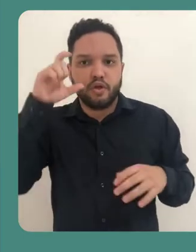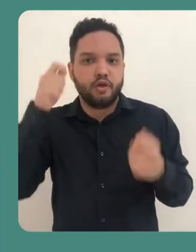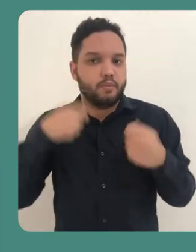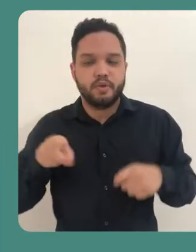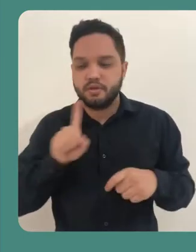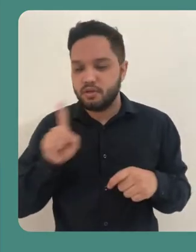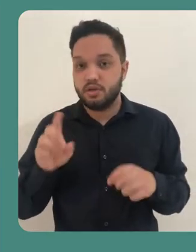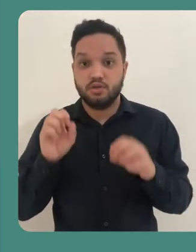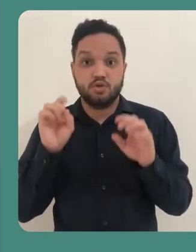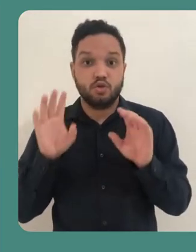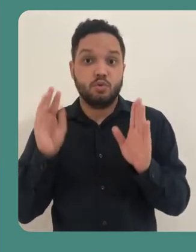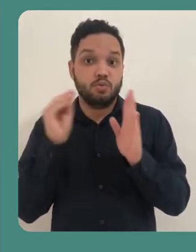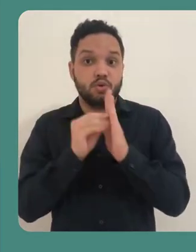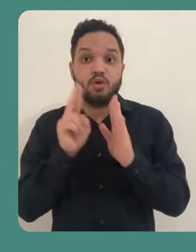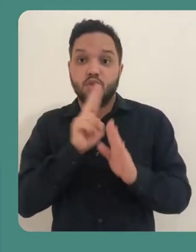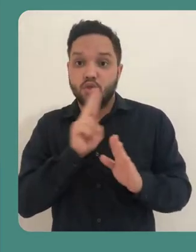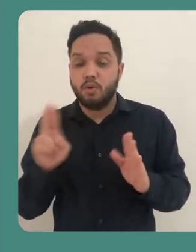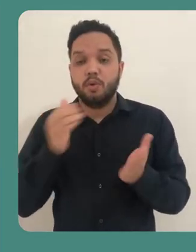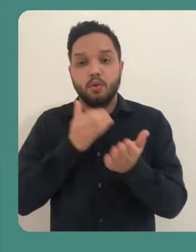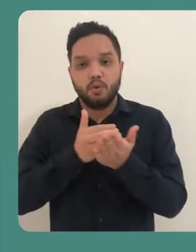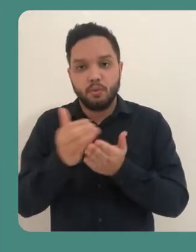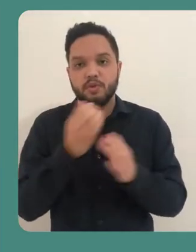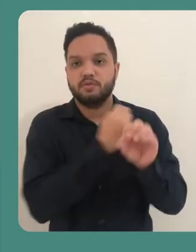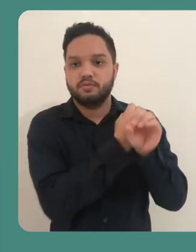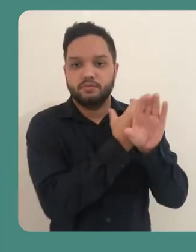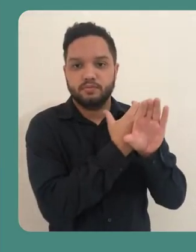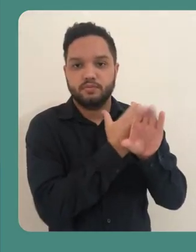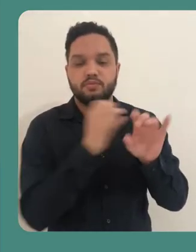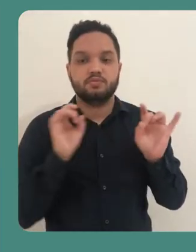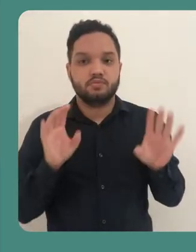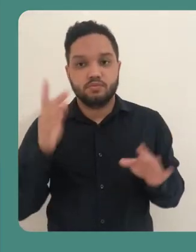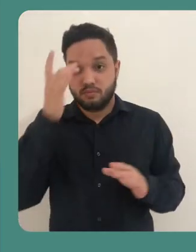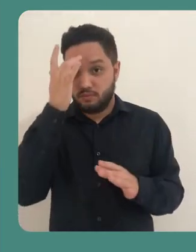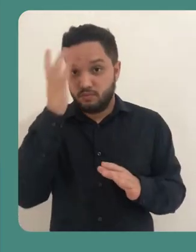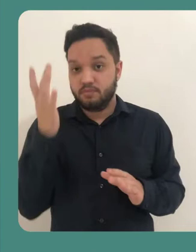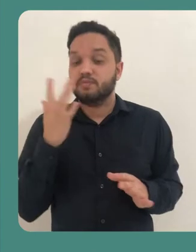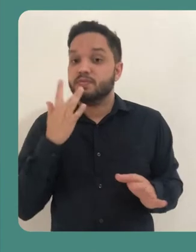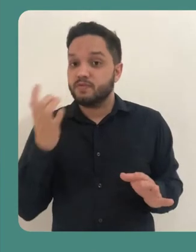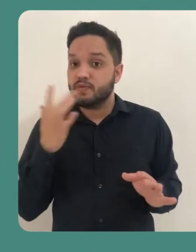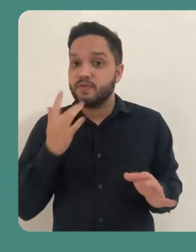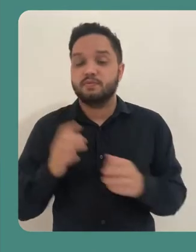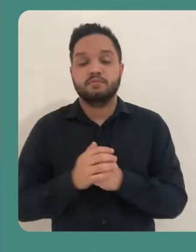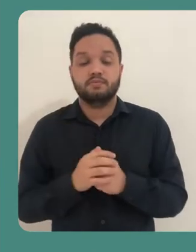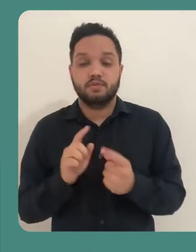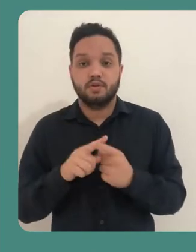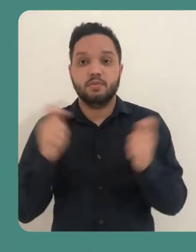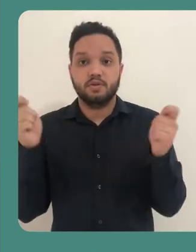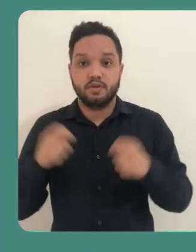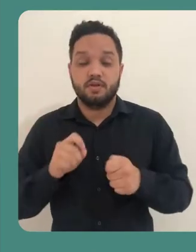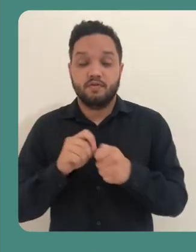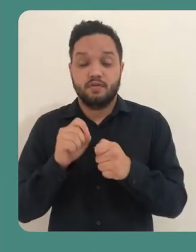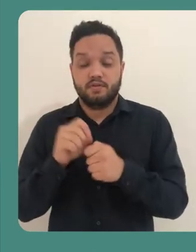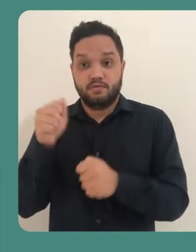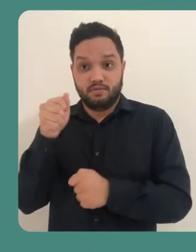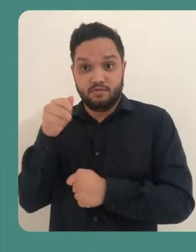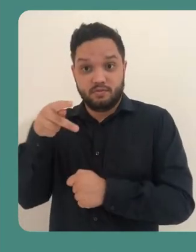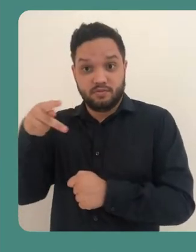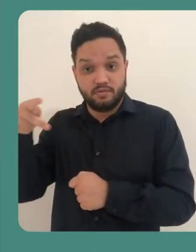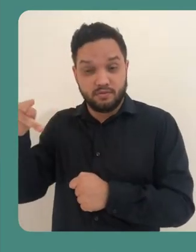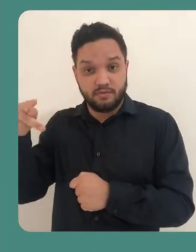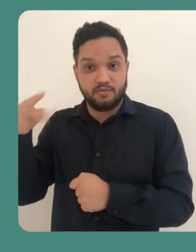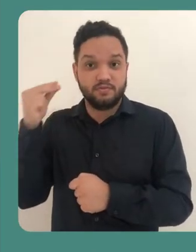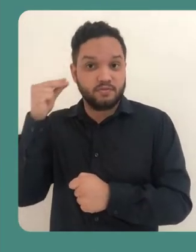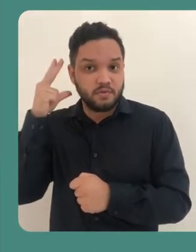inserir o seu nome e iniciar uma transmissão de web conferência. O Jitsi também disponibiliza um aplicativo